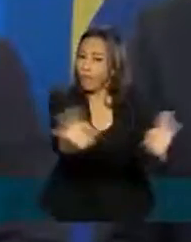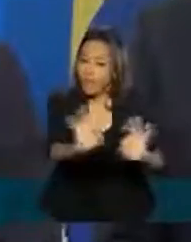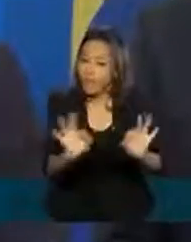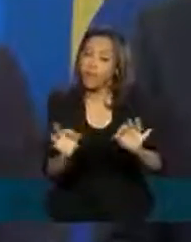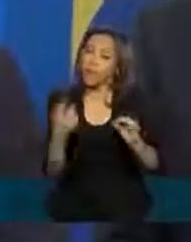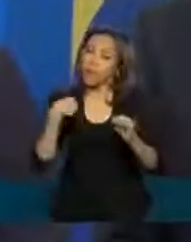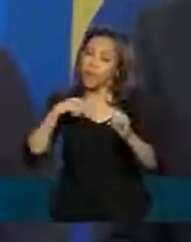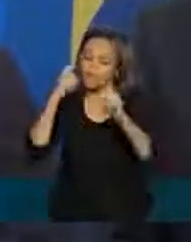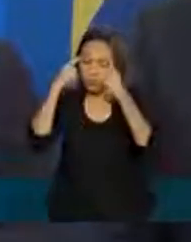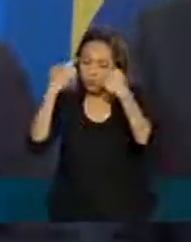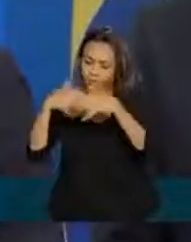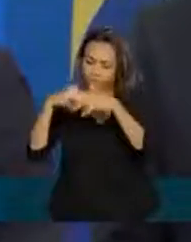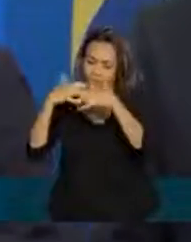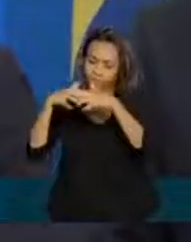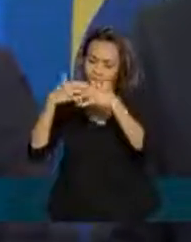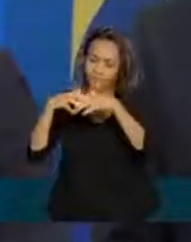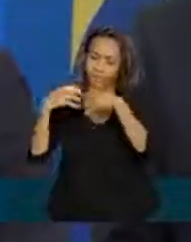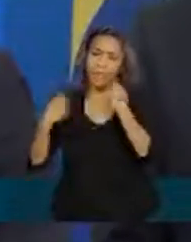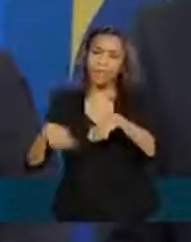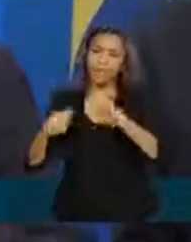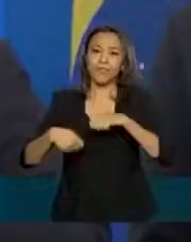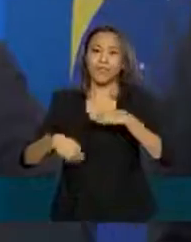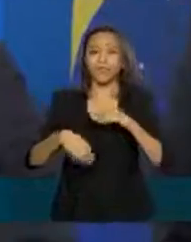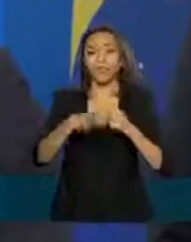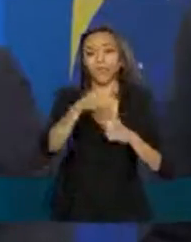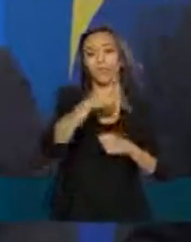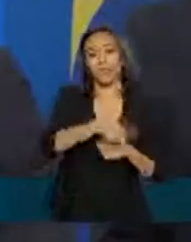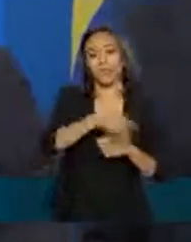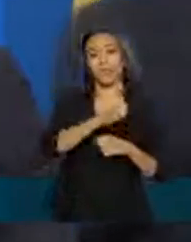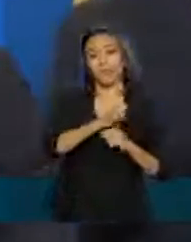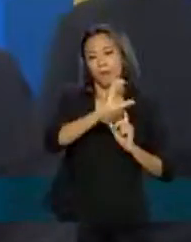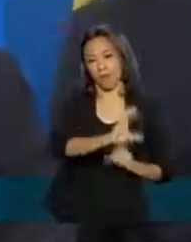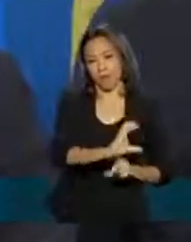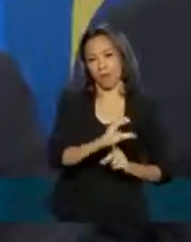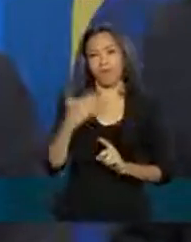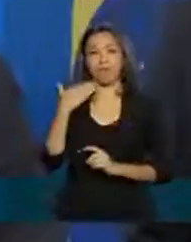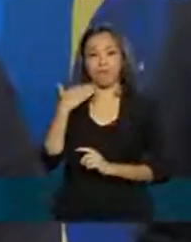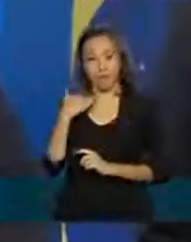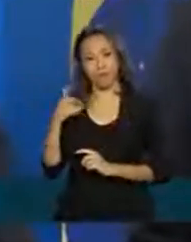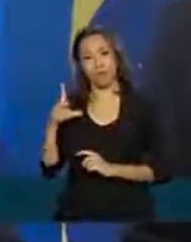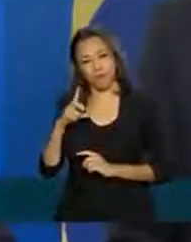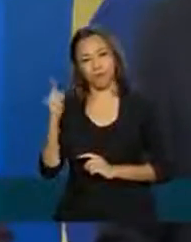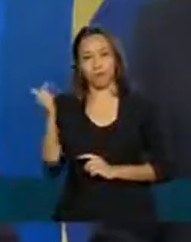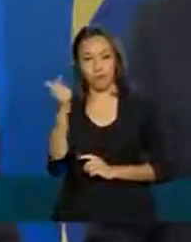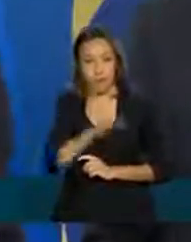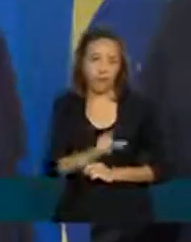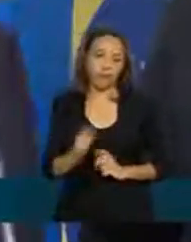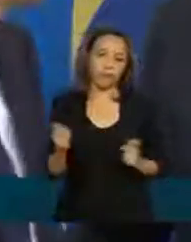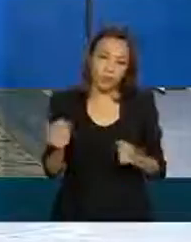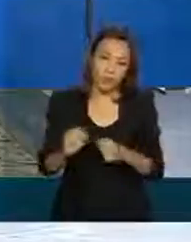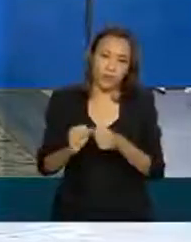estudo e precisa de uma PEC para que o Banco Central tenha o poder de comprar créditos diretamente. É só isso. Muito obrigado.